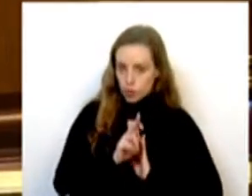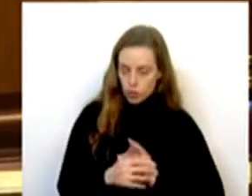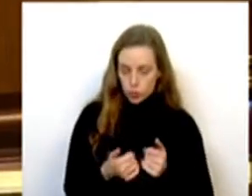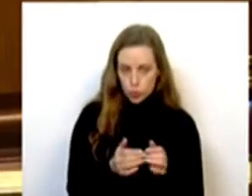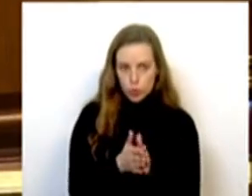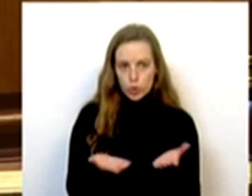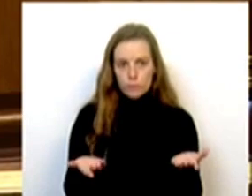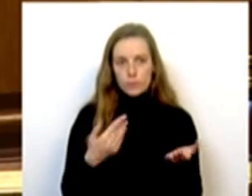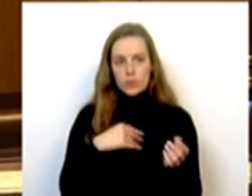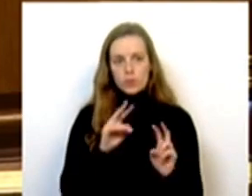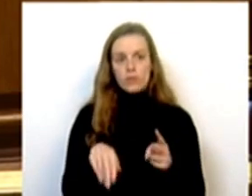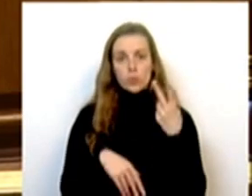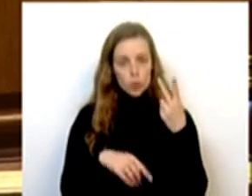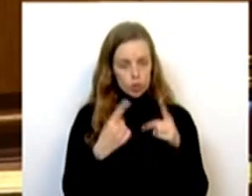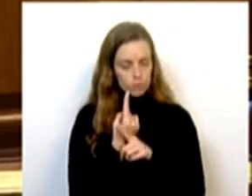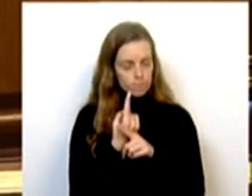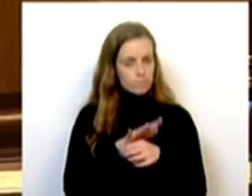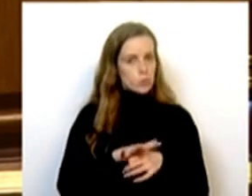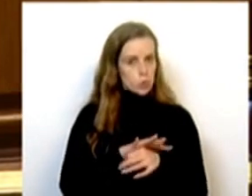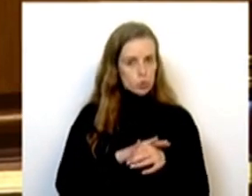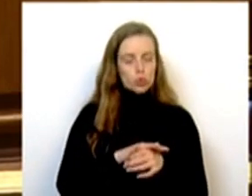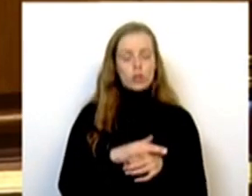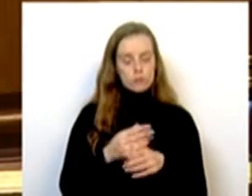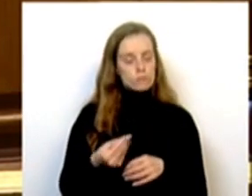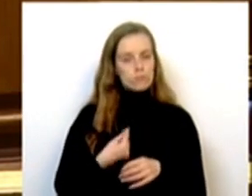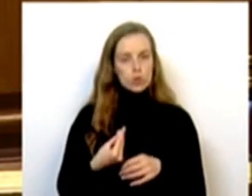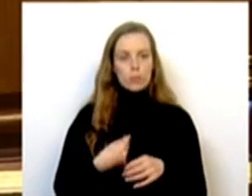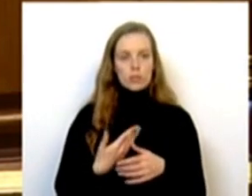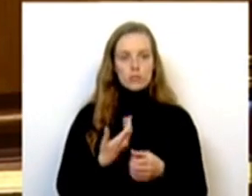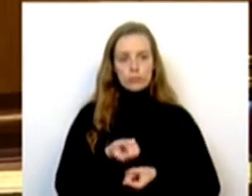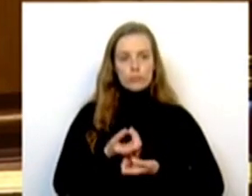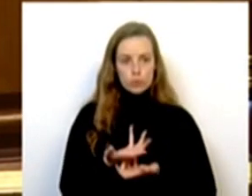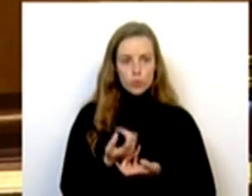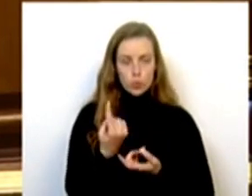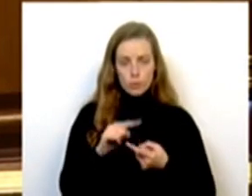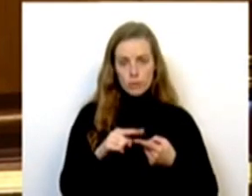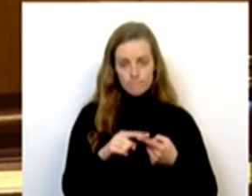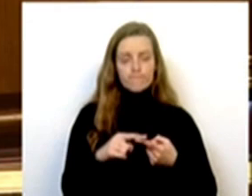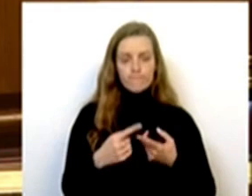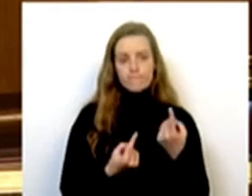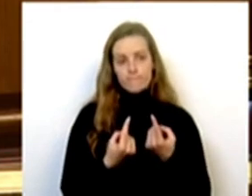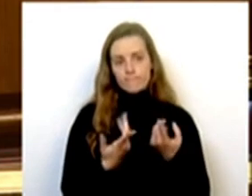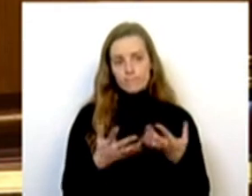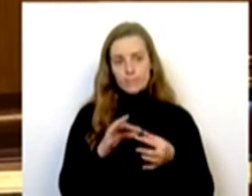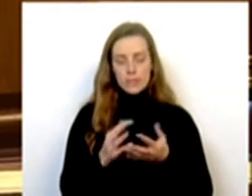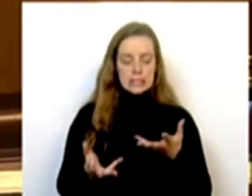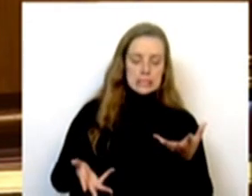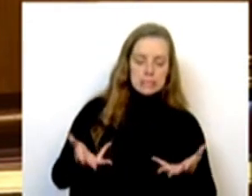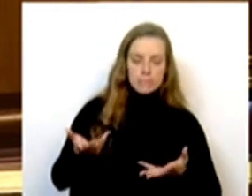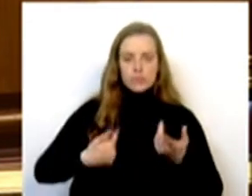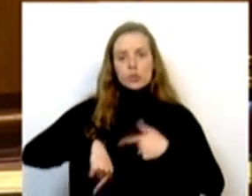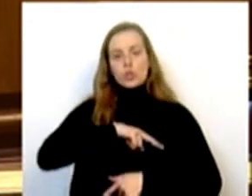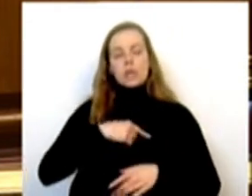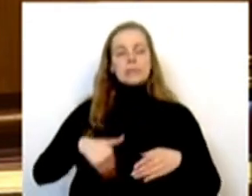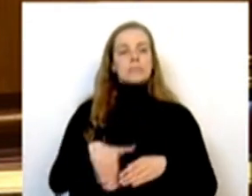Creio que há dois tipos de preocupações que foram expressas. Umas têm a ver com o balanço que podemos fazer da nossa participação